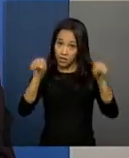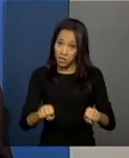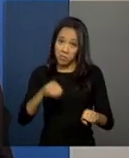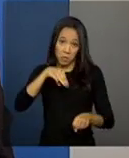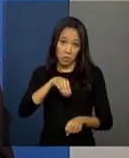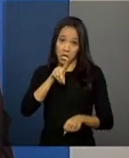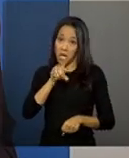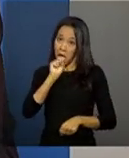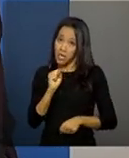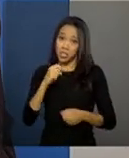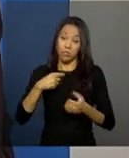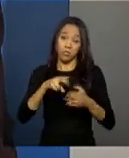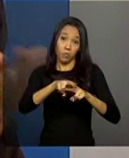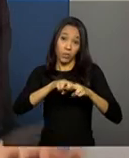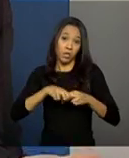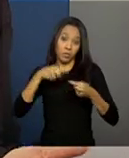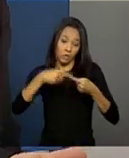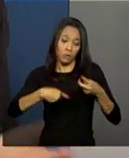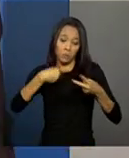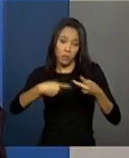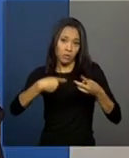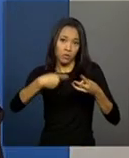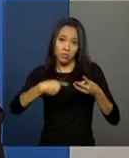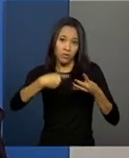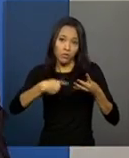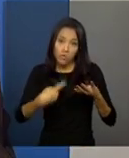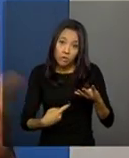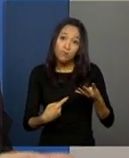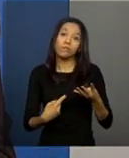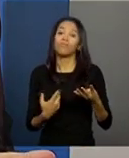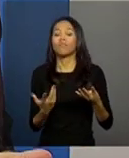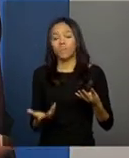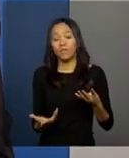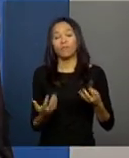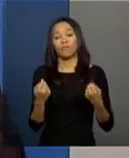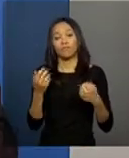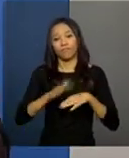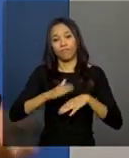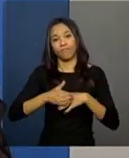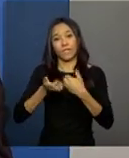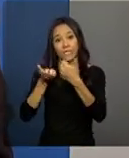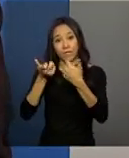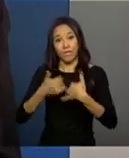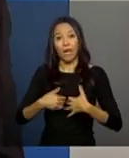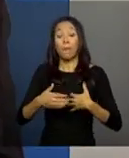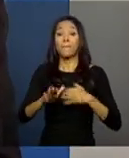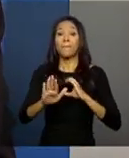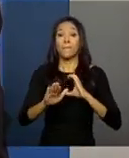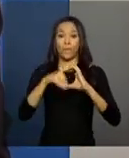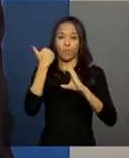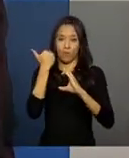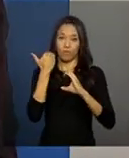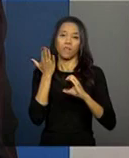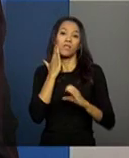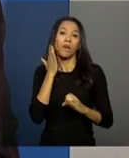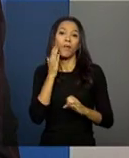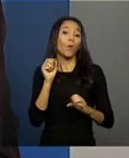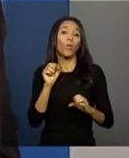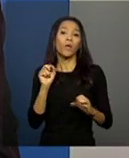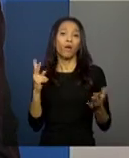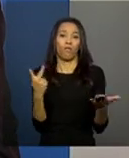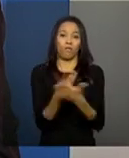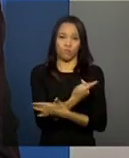por esses motivos, ou não se deve comprar porque o sistema do MDS atende por esses motivos também, por outros motivos. Mas,